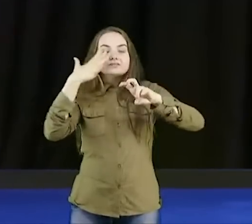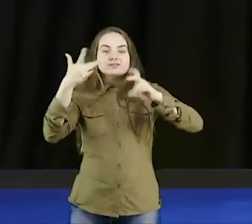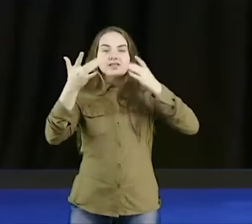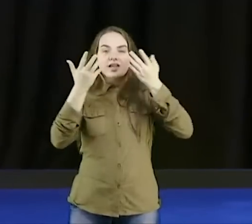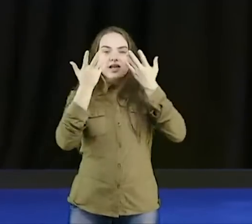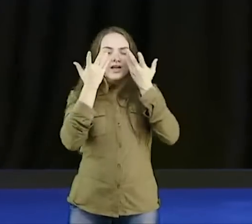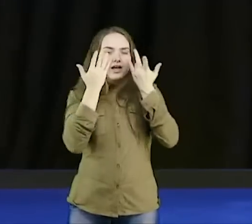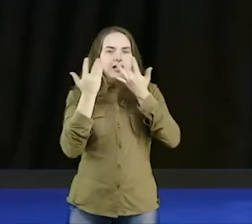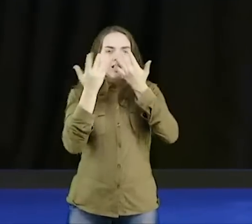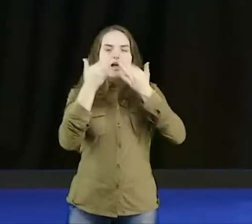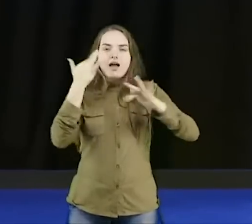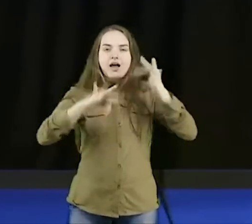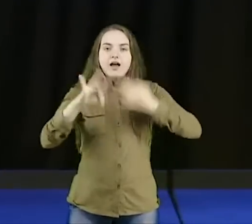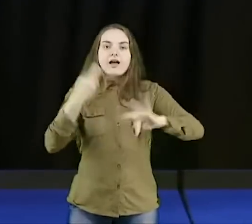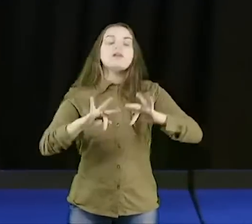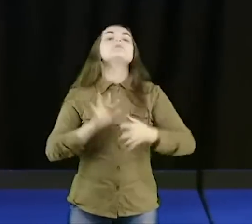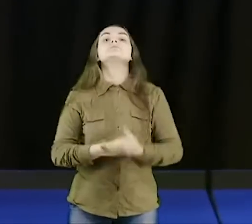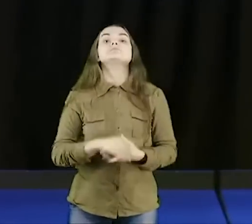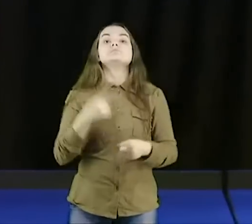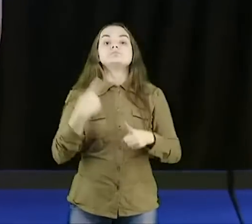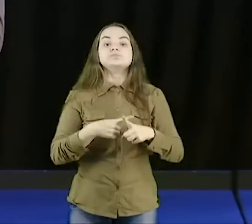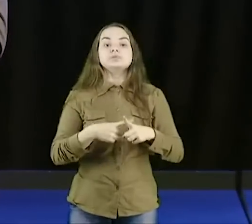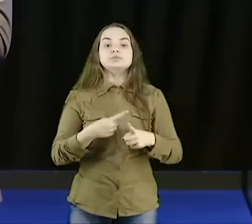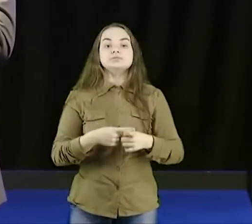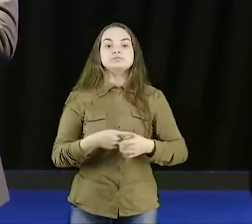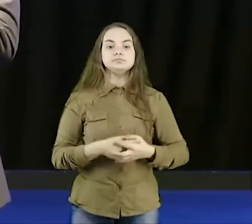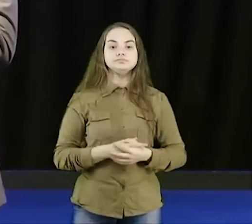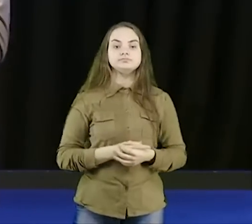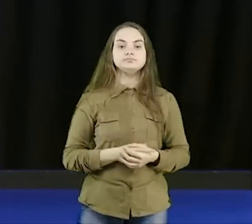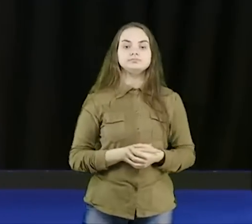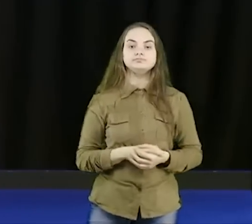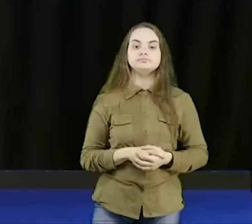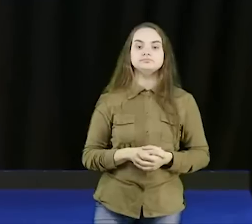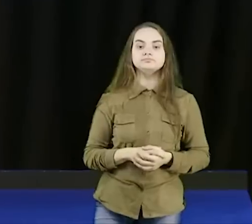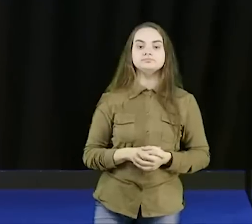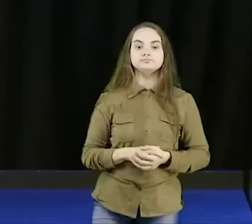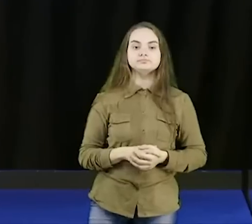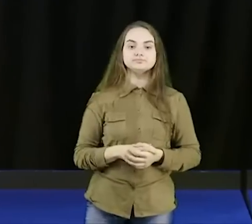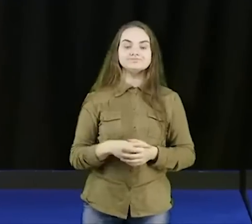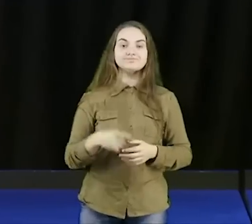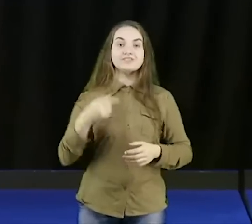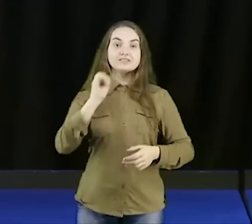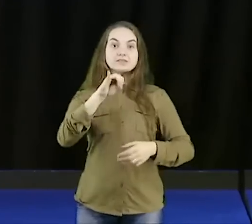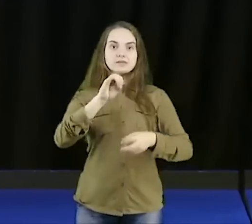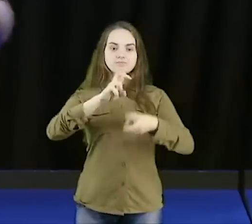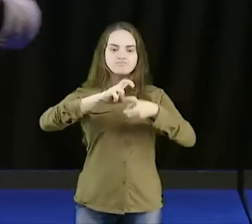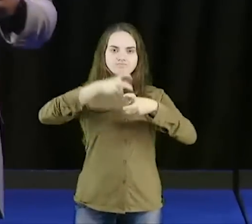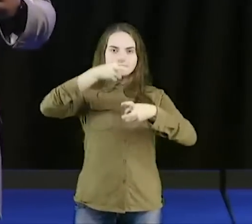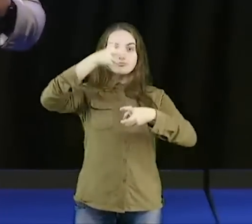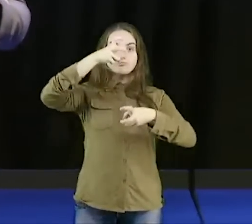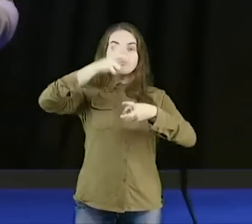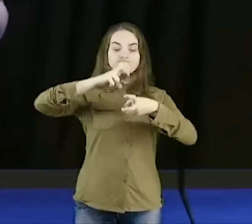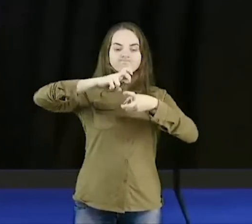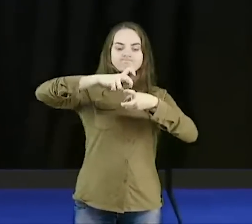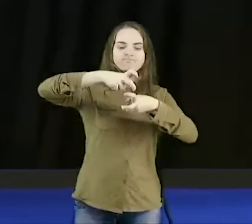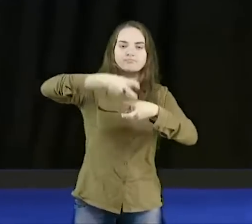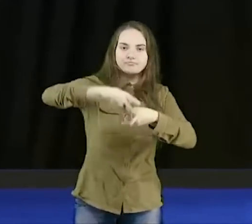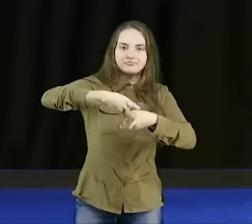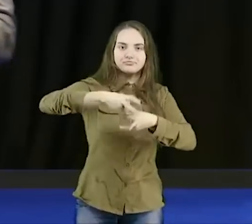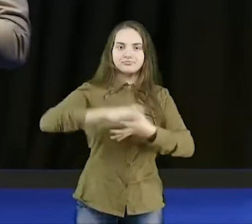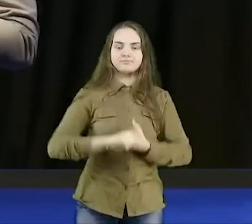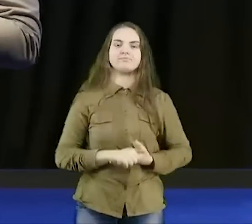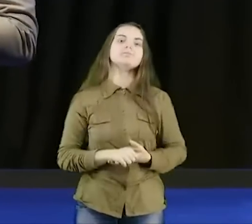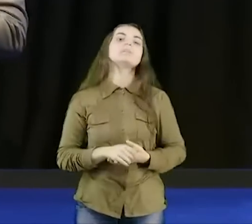nos olhos, porque ele manifesta, do jeito que ele é, se ele manifesta na coluna, a pessoa entorta, se ela